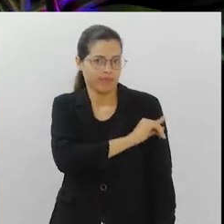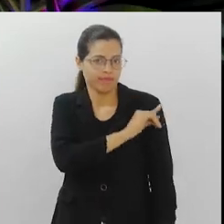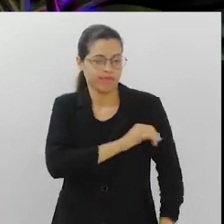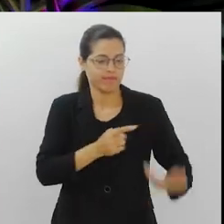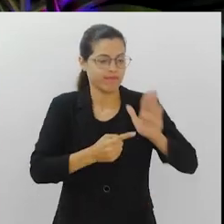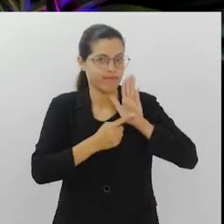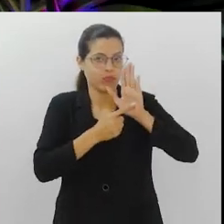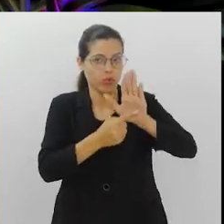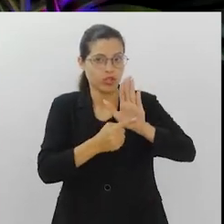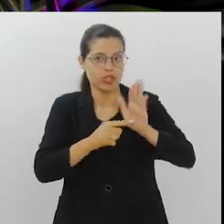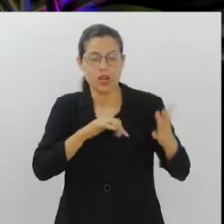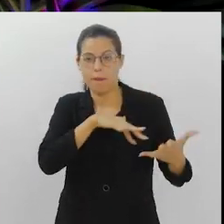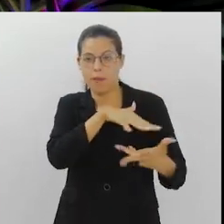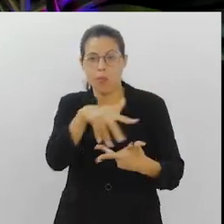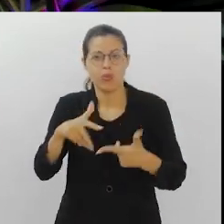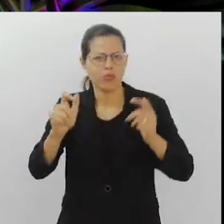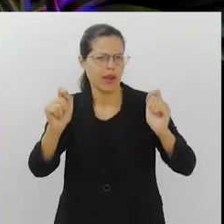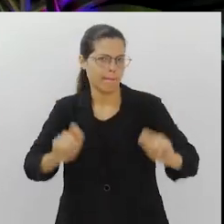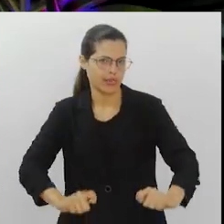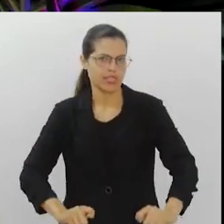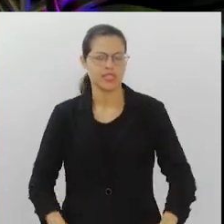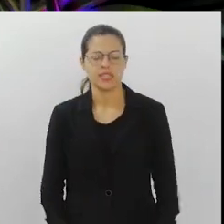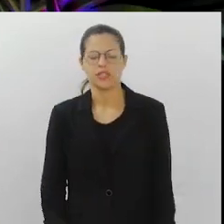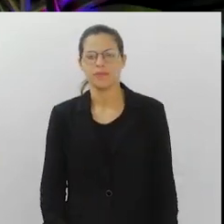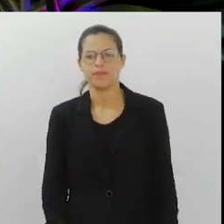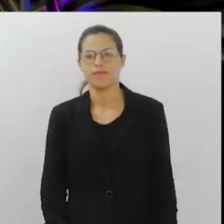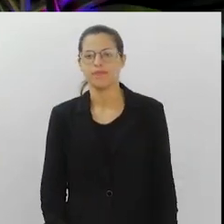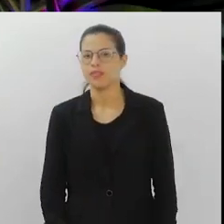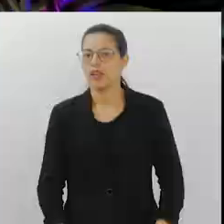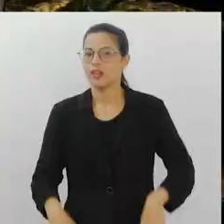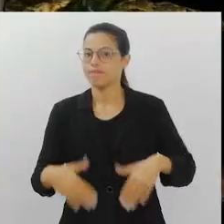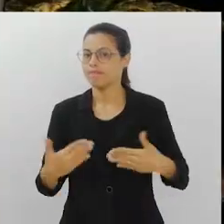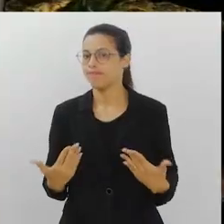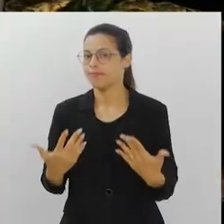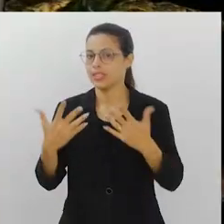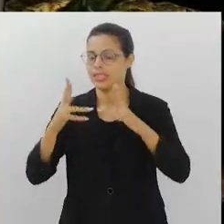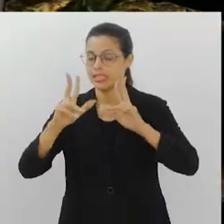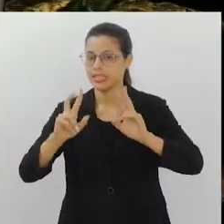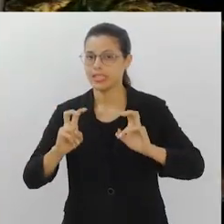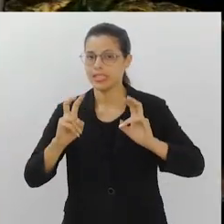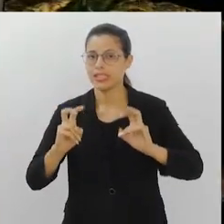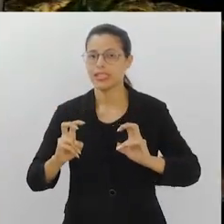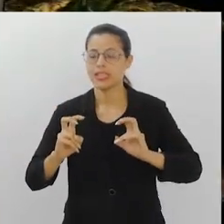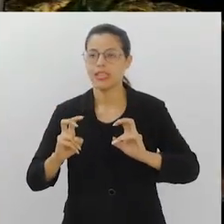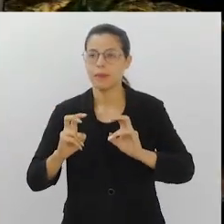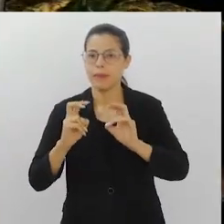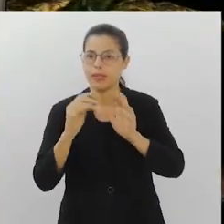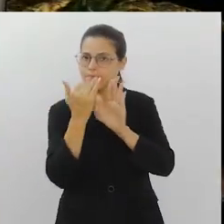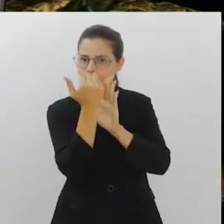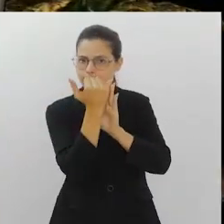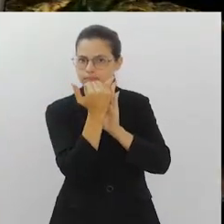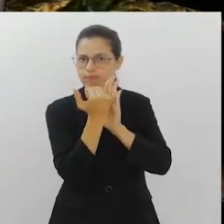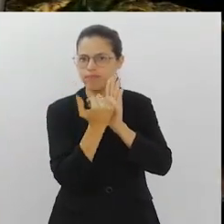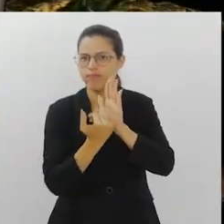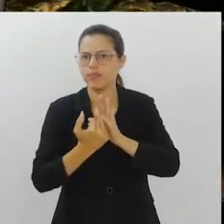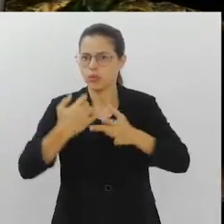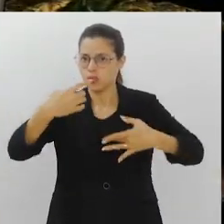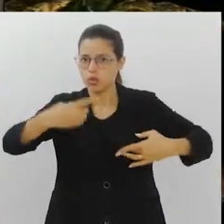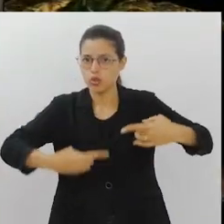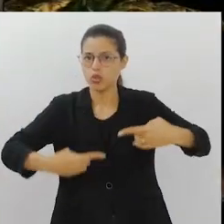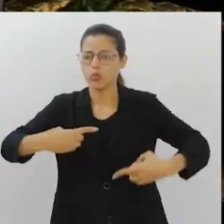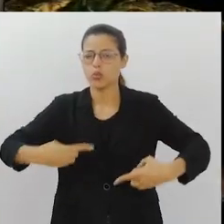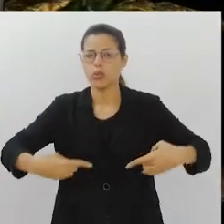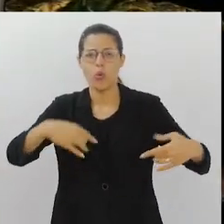Rio vai mostrar para o mundo, de fato, a sua capacidade. E que são temas que estão na pauta de